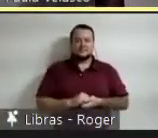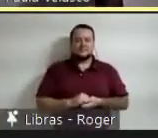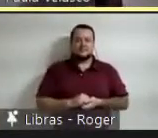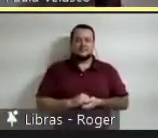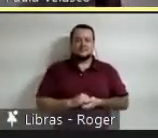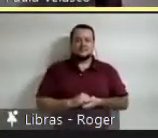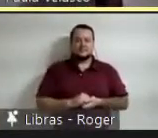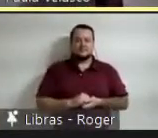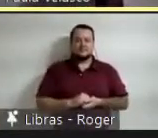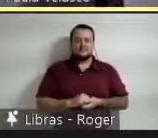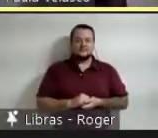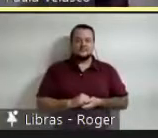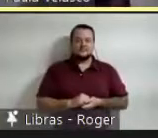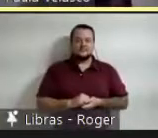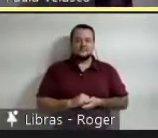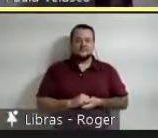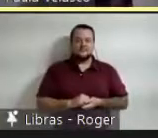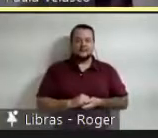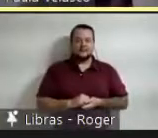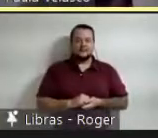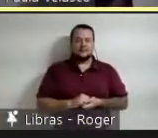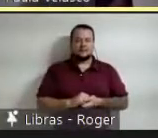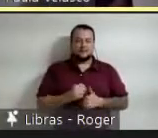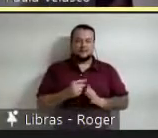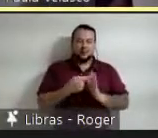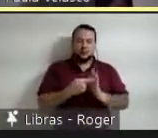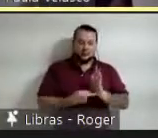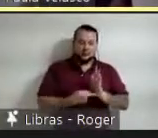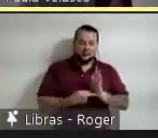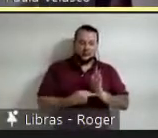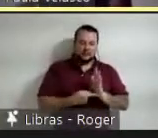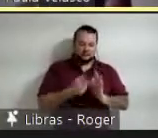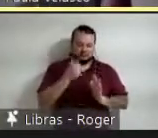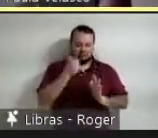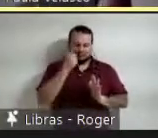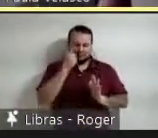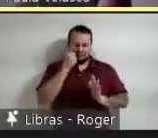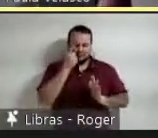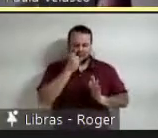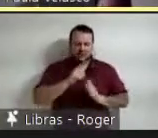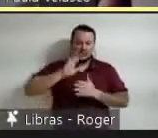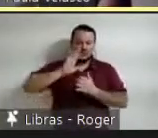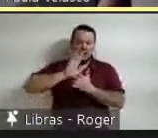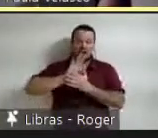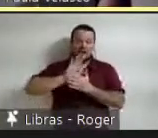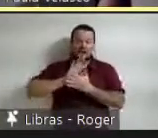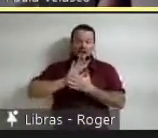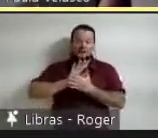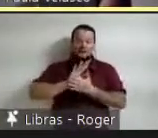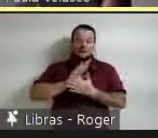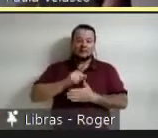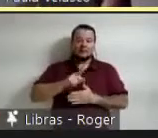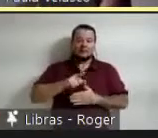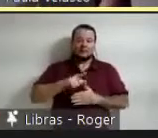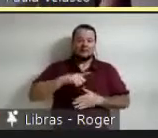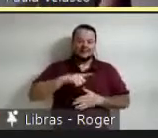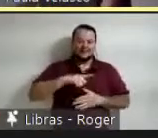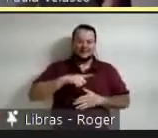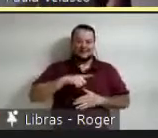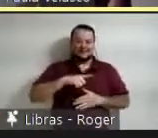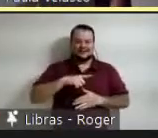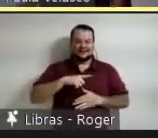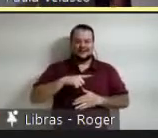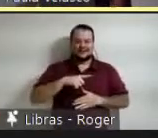a nossa proposta e certeza do mandante tanto em termos estruturales como constructivos buscamos